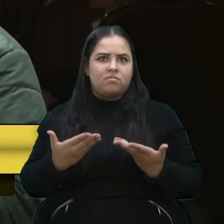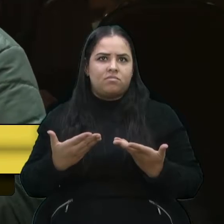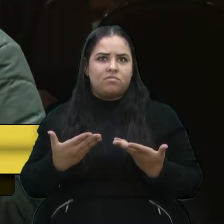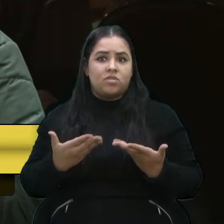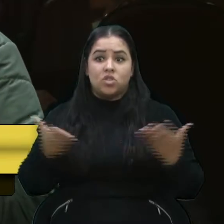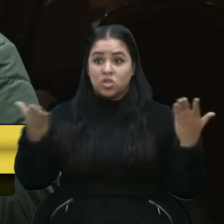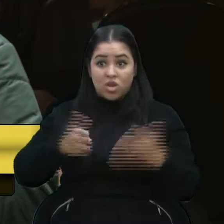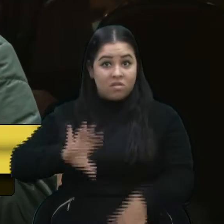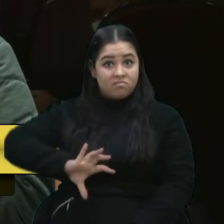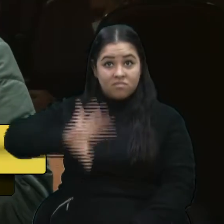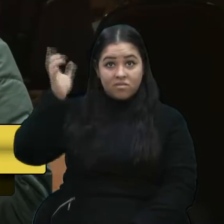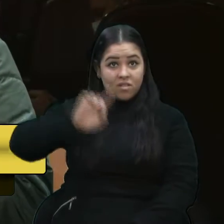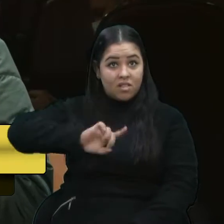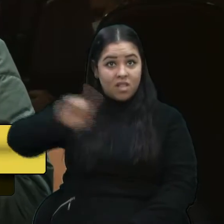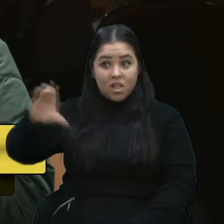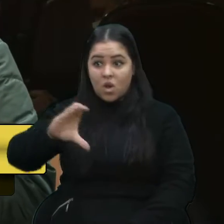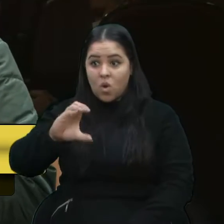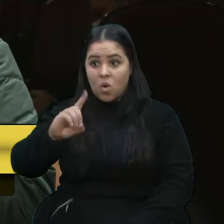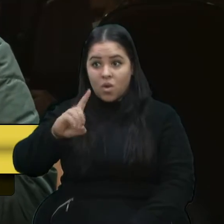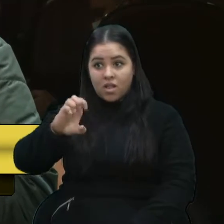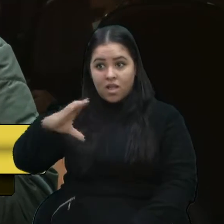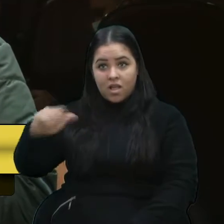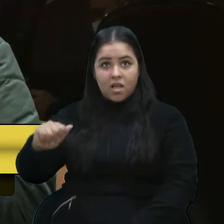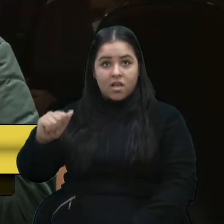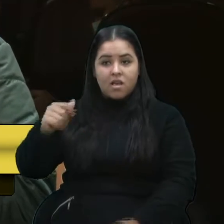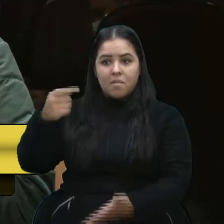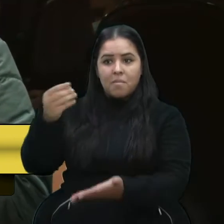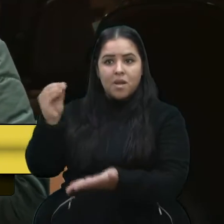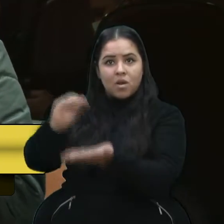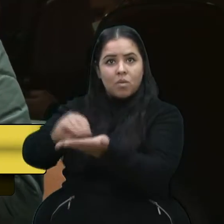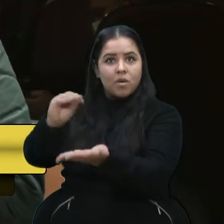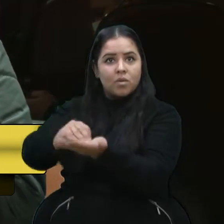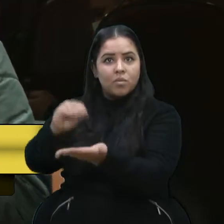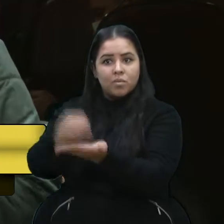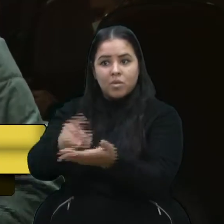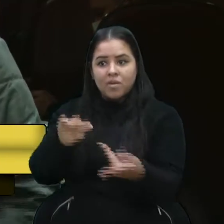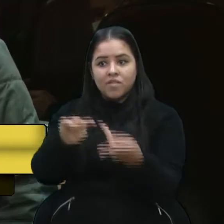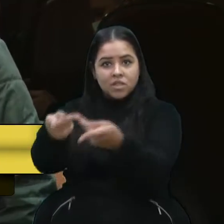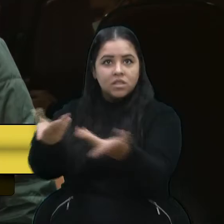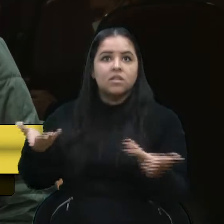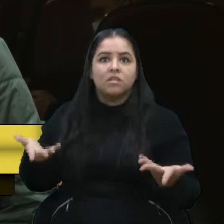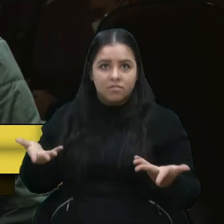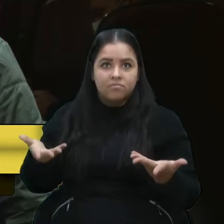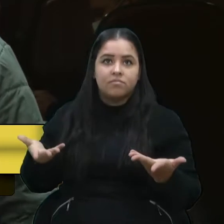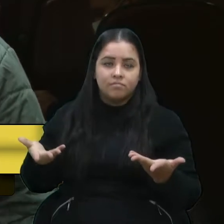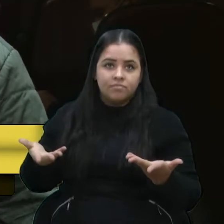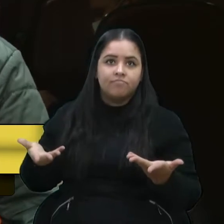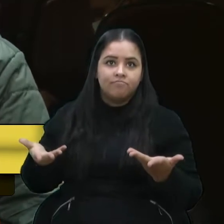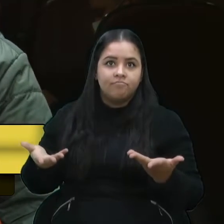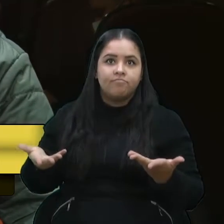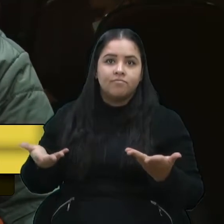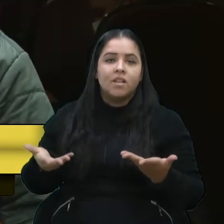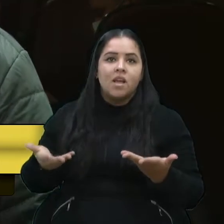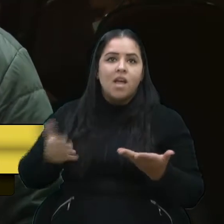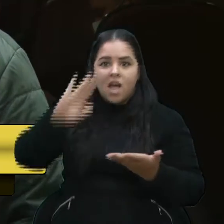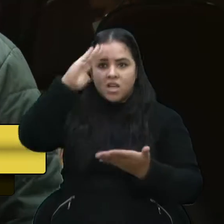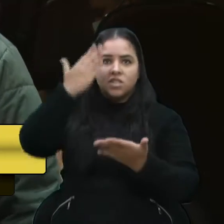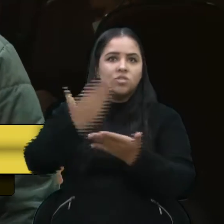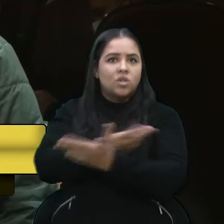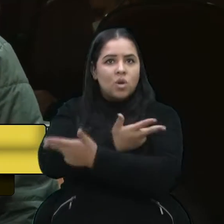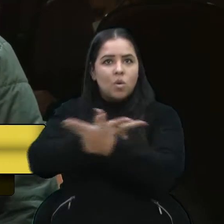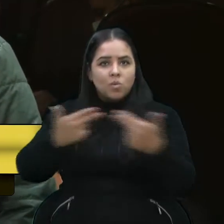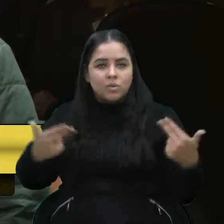Codeca. Aconteceu lá na Codeca. Fale agendou, reagendou para poder uma visita na Codeca. Então, assim, acho que essas coisas têm que ser